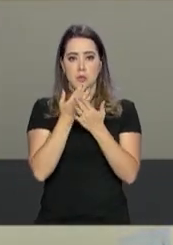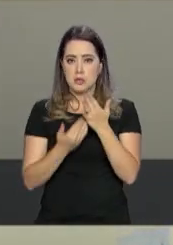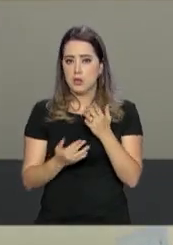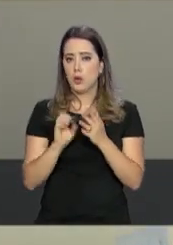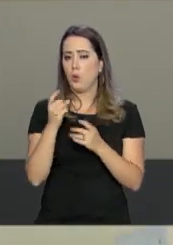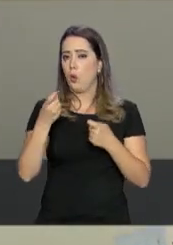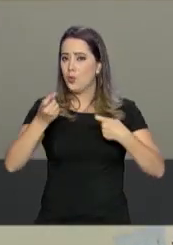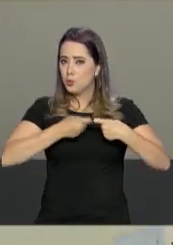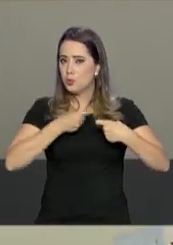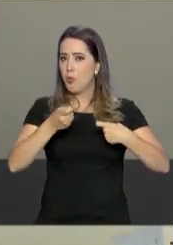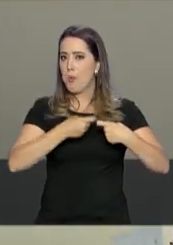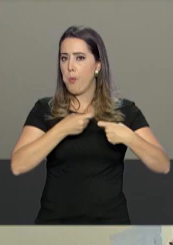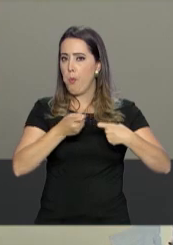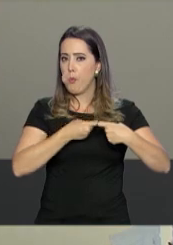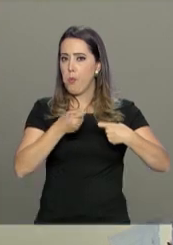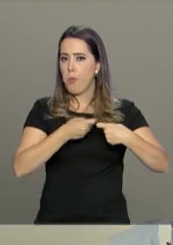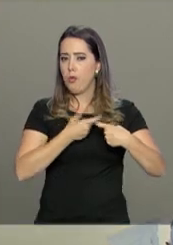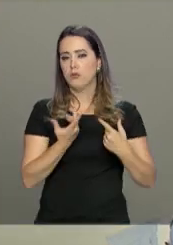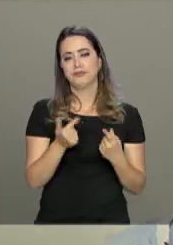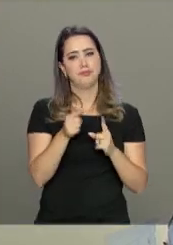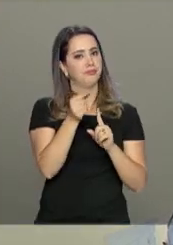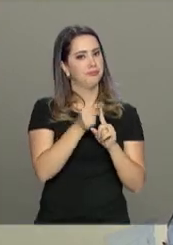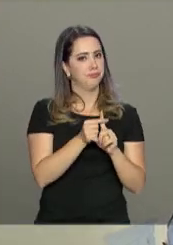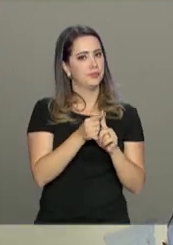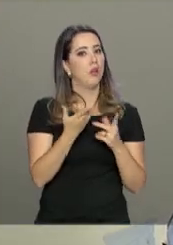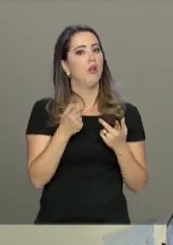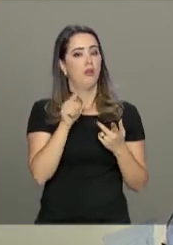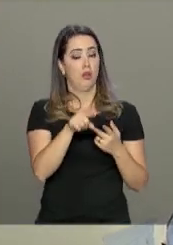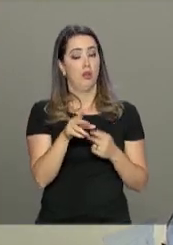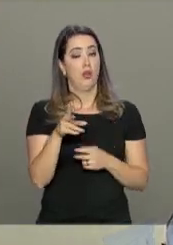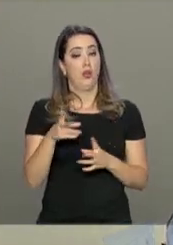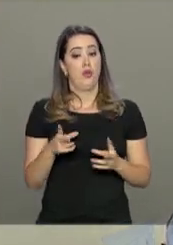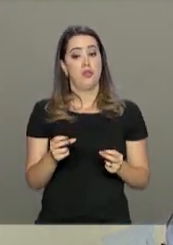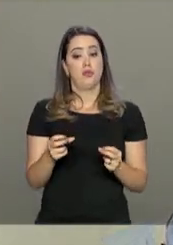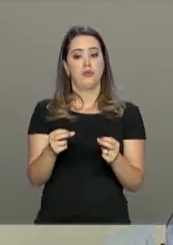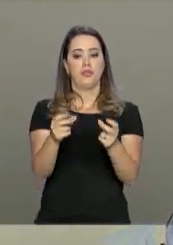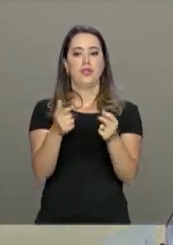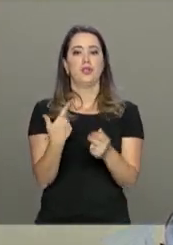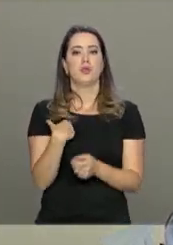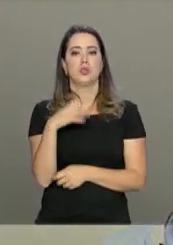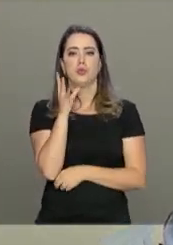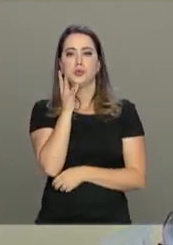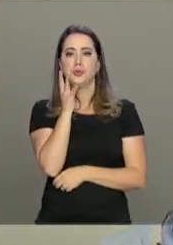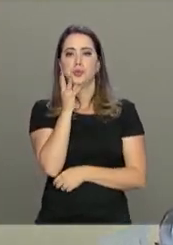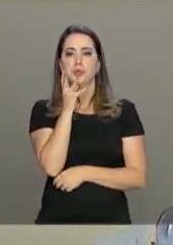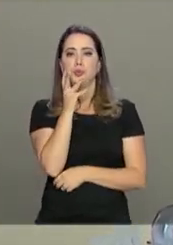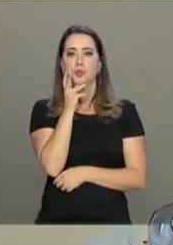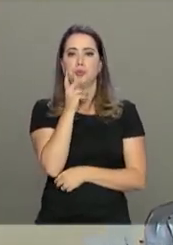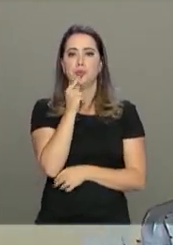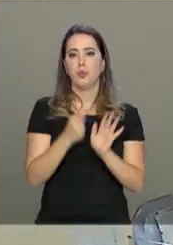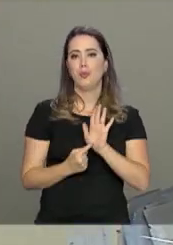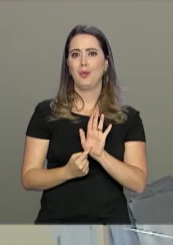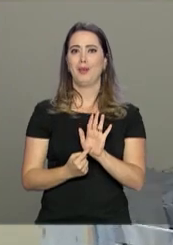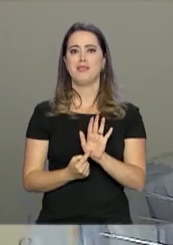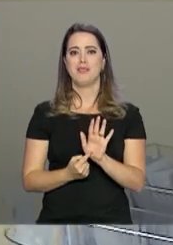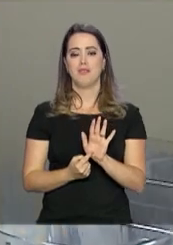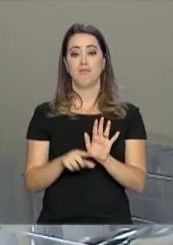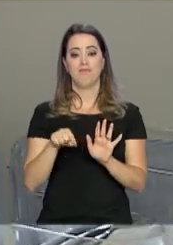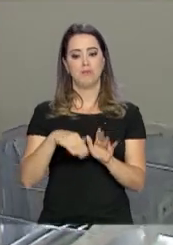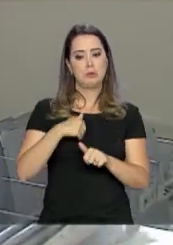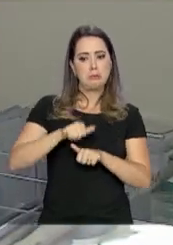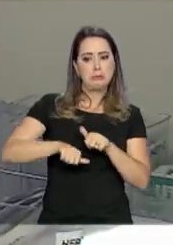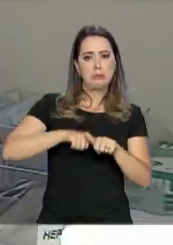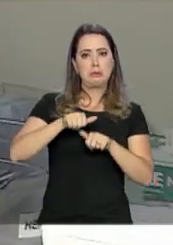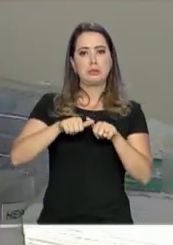desprotegido, o vírus da hepatite C normalmente se manifesta tardiamente na pessoa, o que pode evoluir para